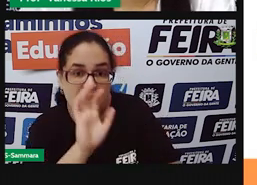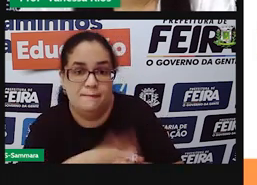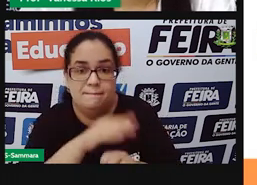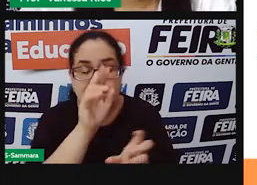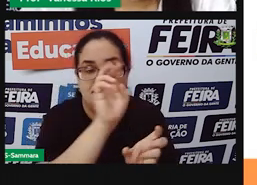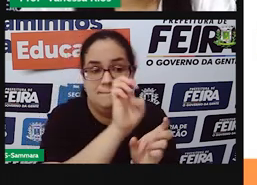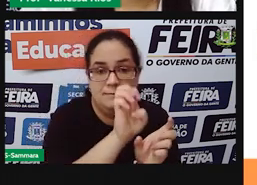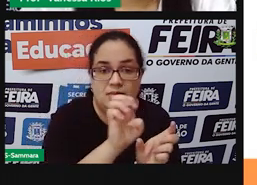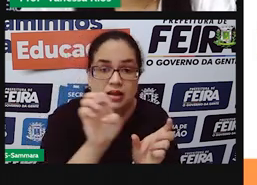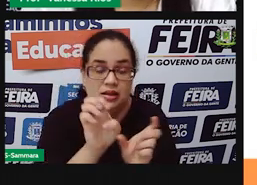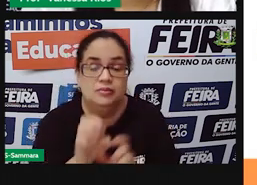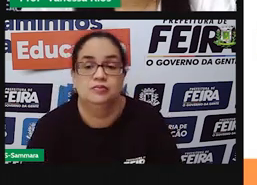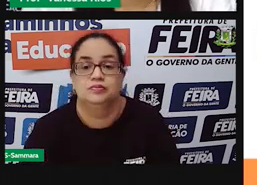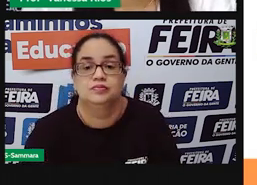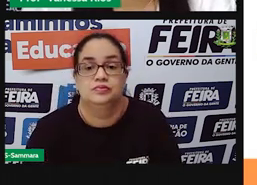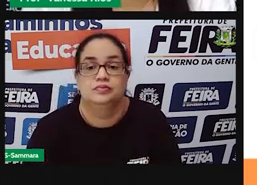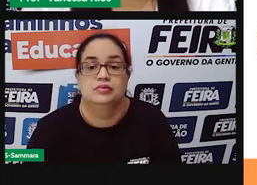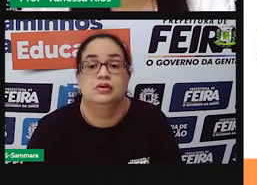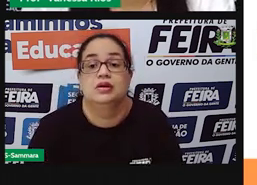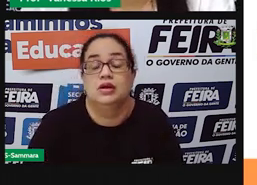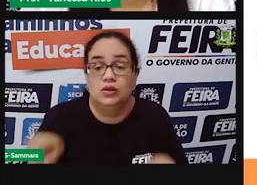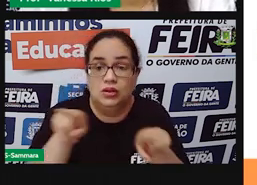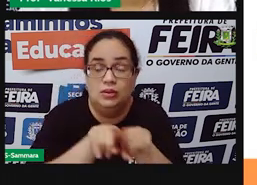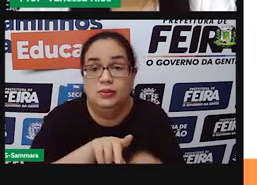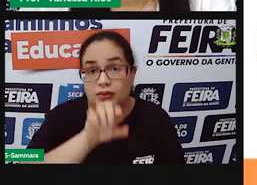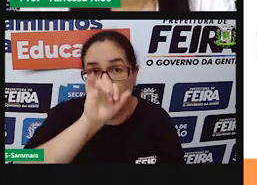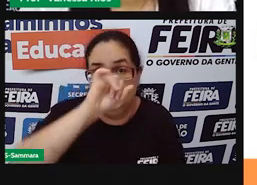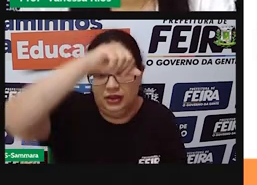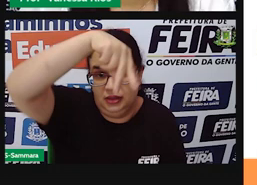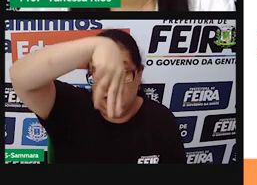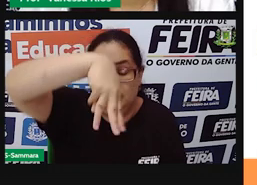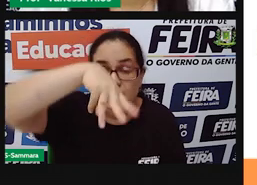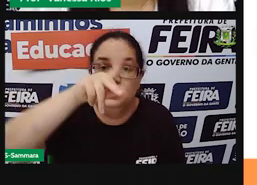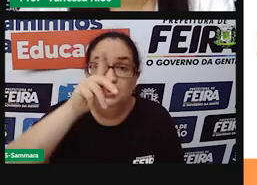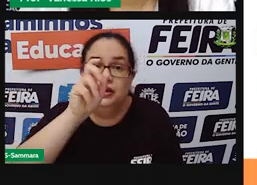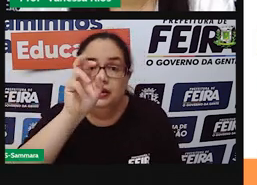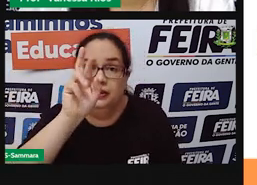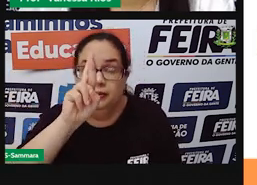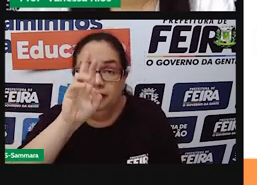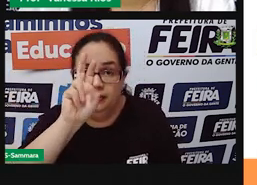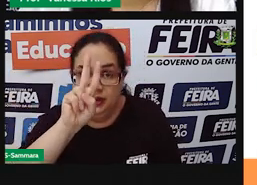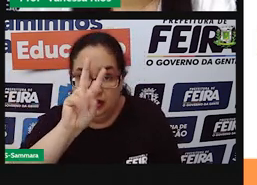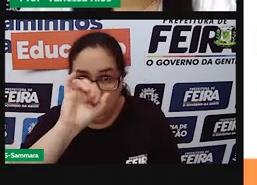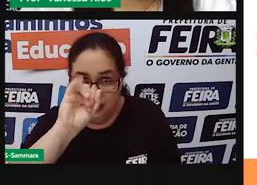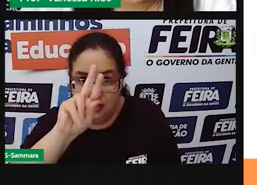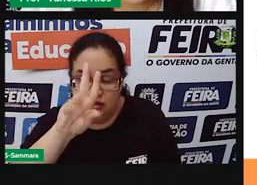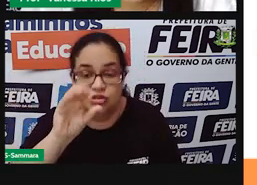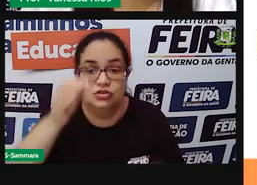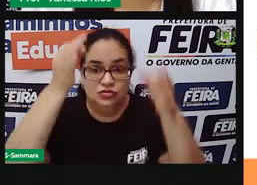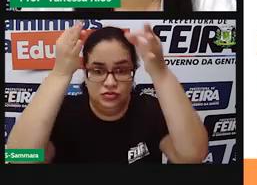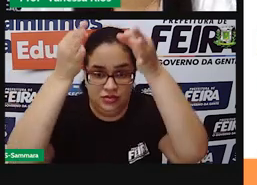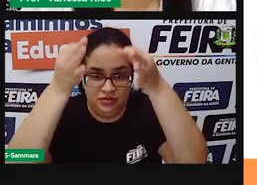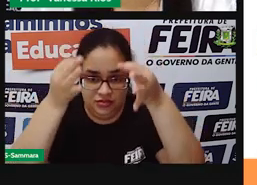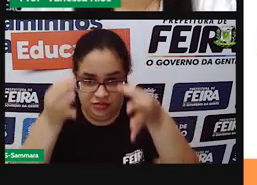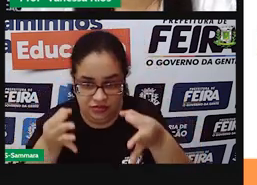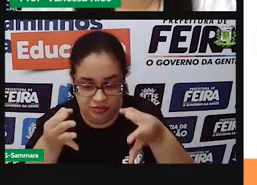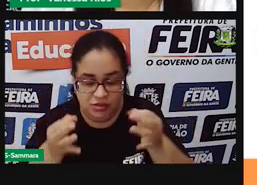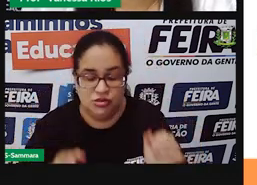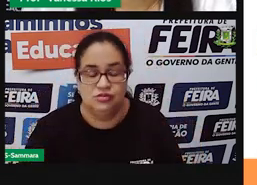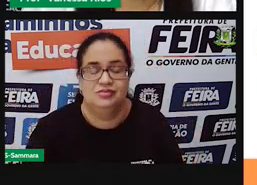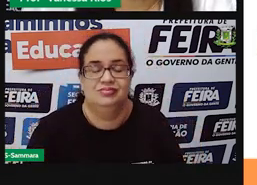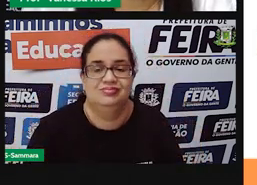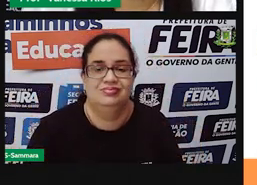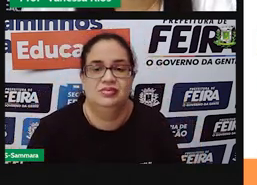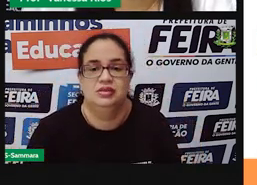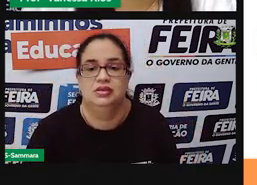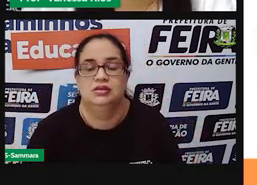a letra E. E o tempo, a gente percebe que também, né? V está dando aí a